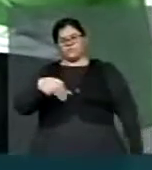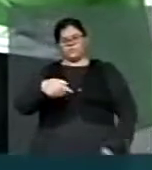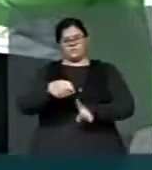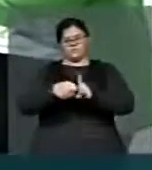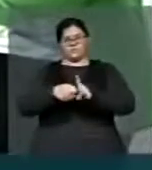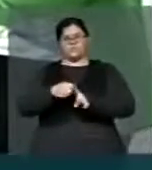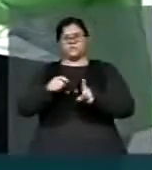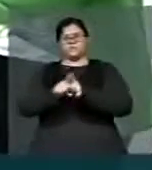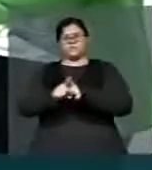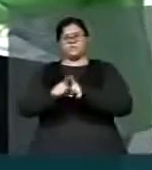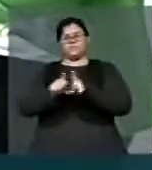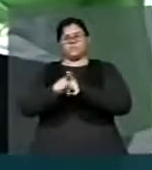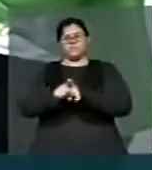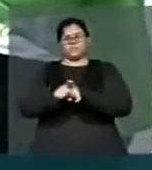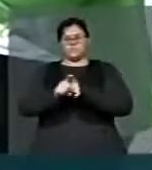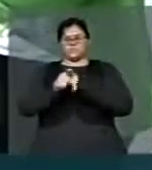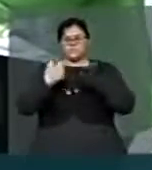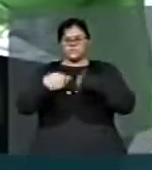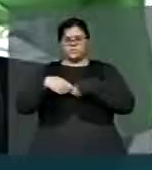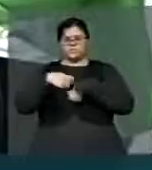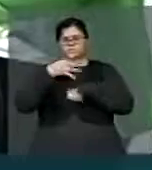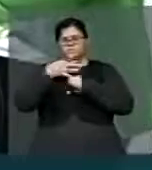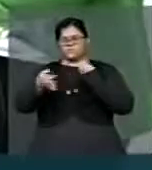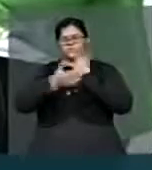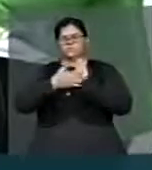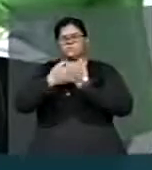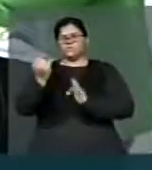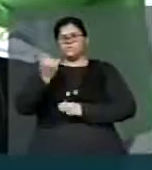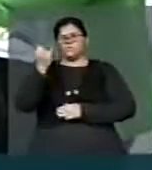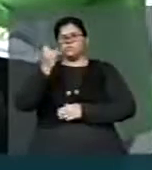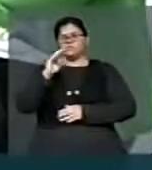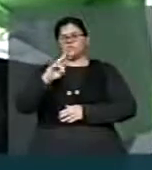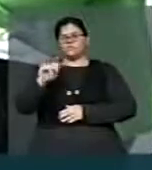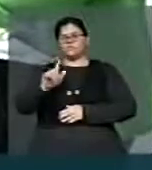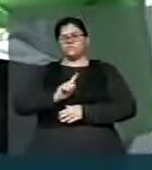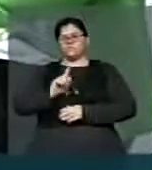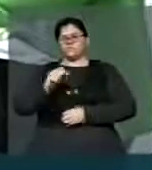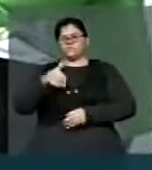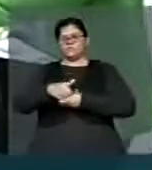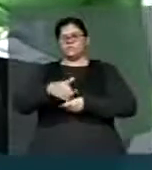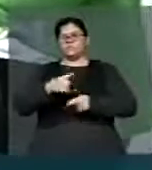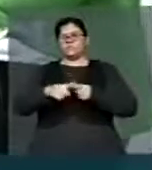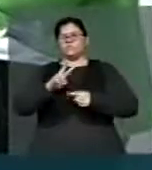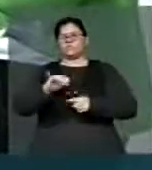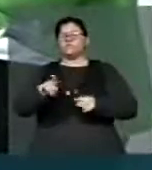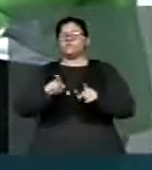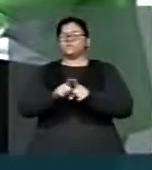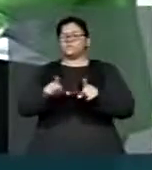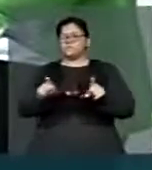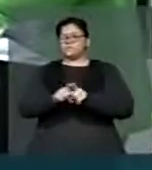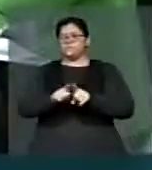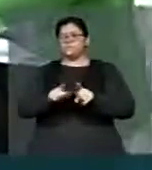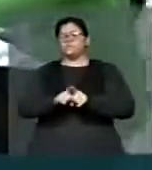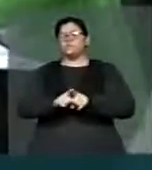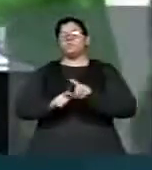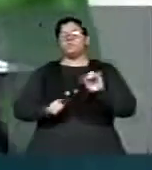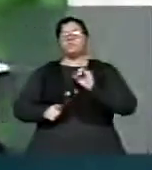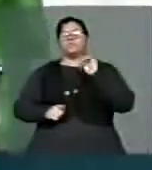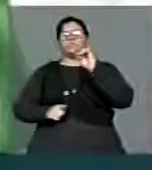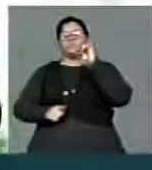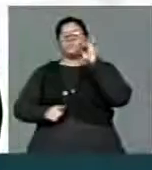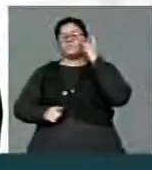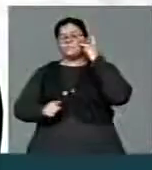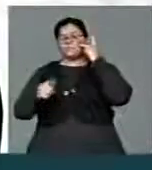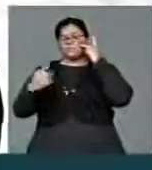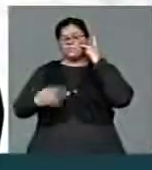esta importante proposta esteja votada, porque será também um fator importante para a imagem desta Casa. Esta Casa, no